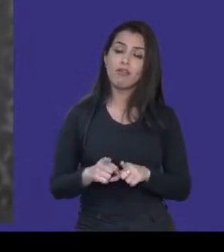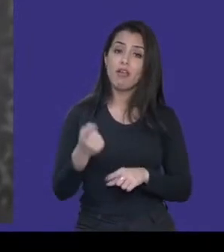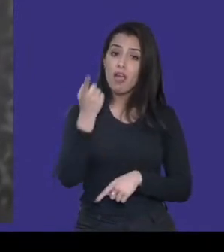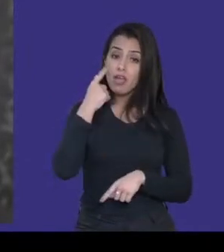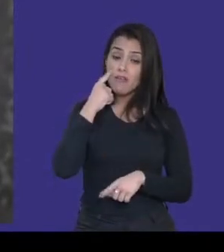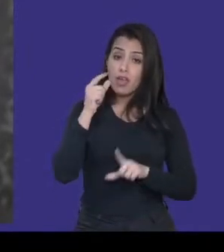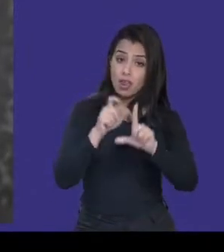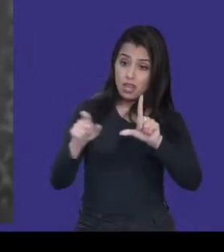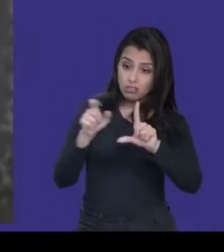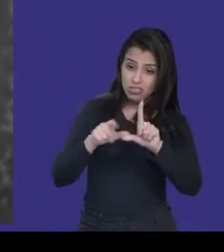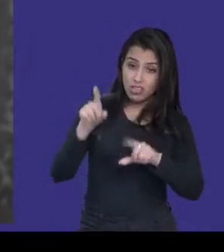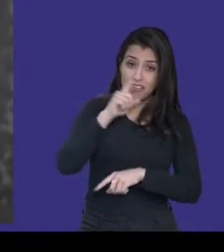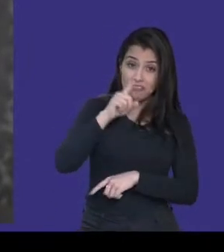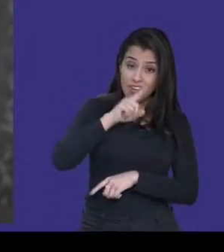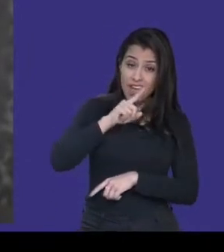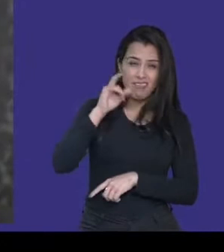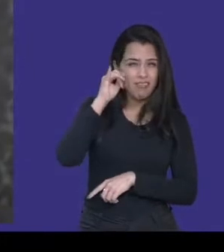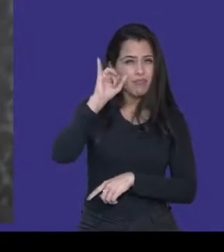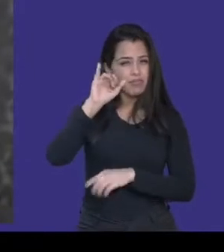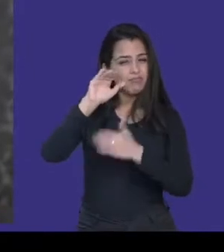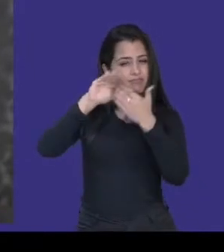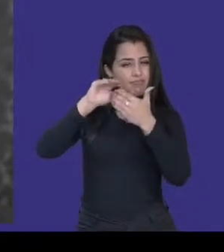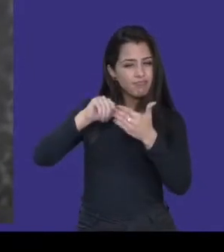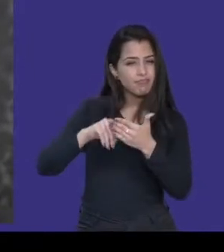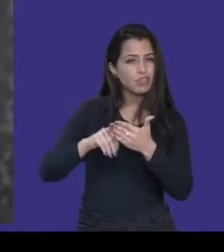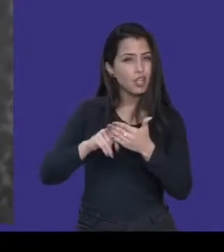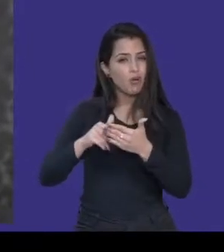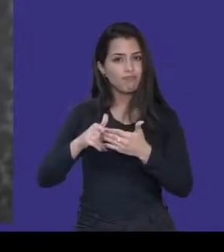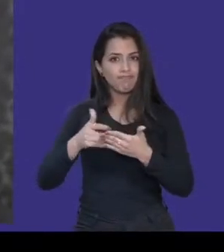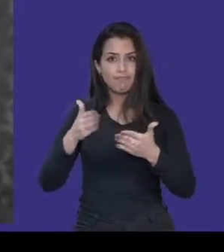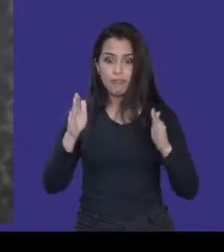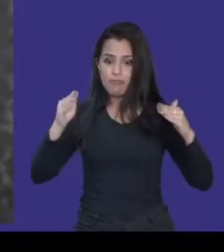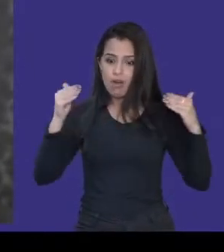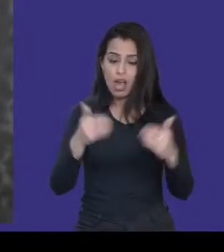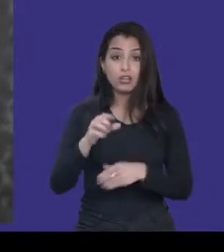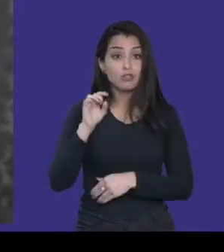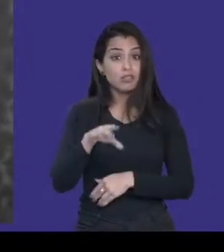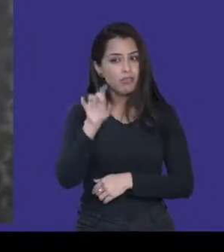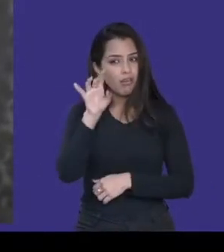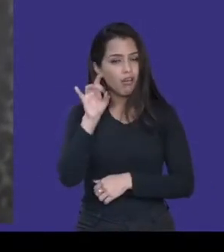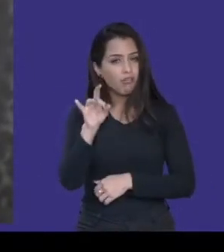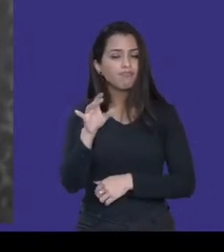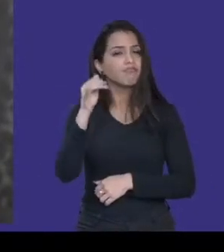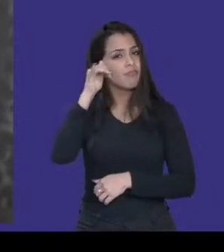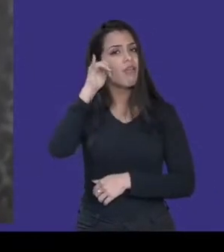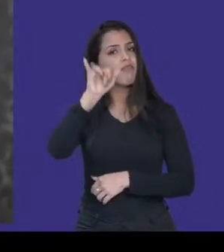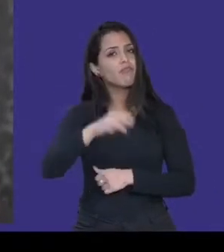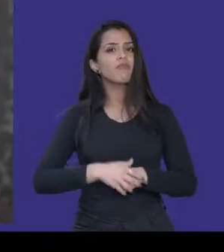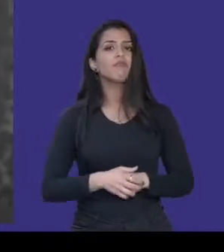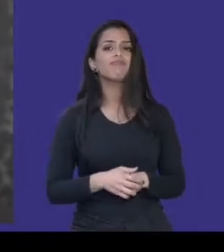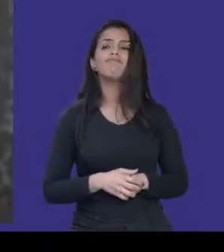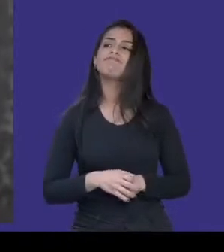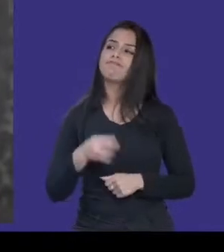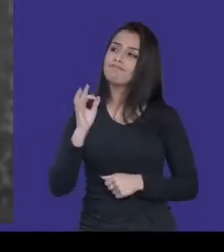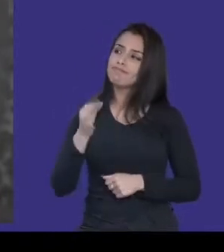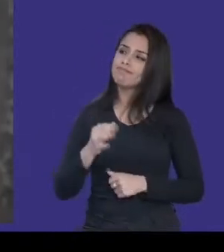erros. Isso é muito importante. A gente não pode confiar apenas nas ferramentas de geração automática. Isso, exatamente. Bom, e